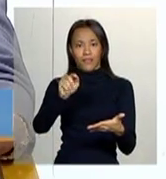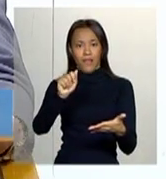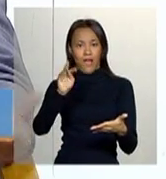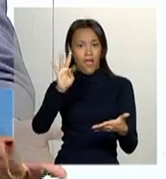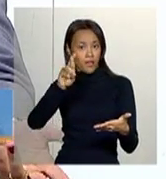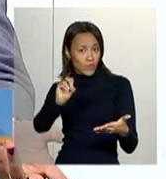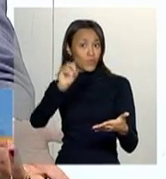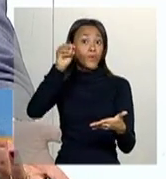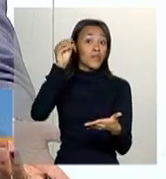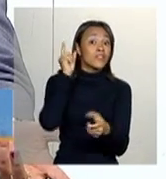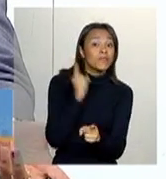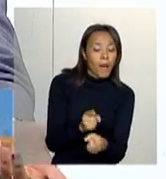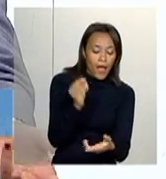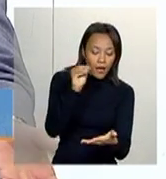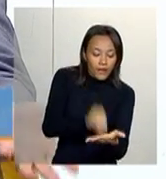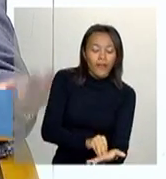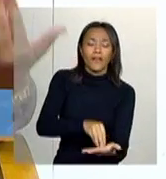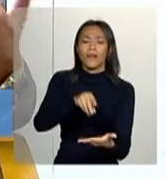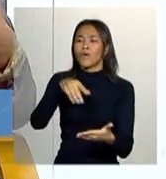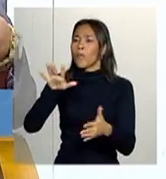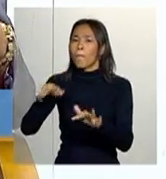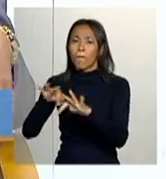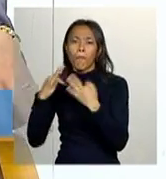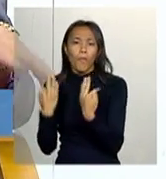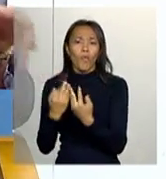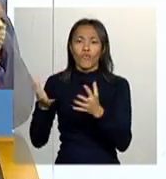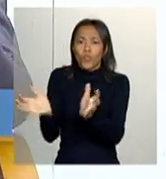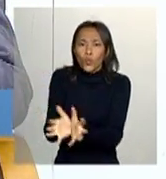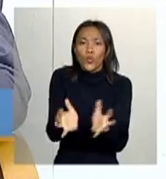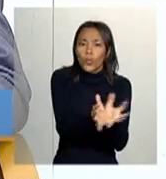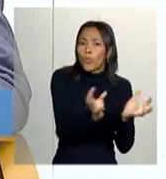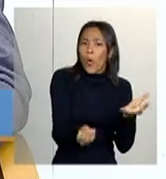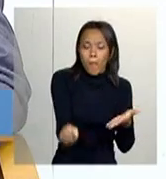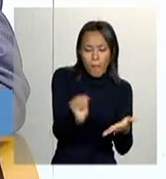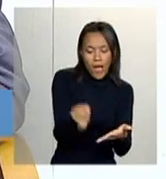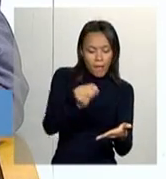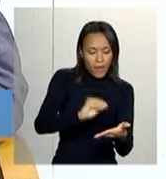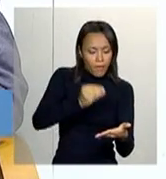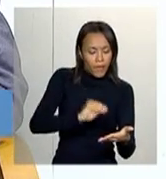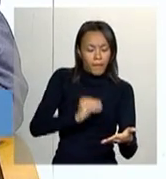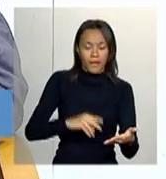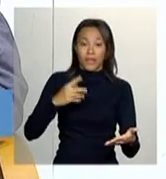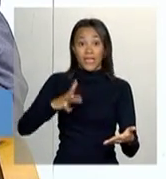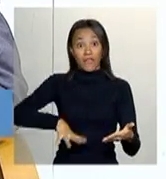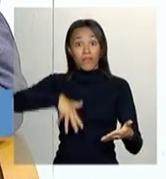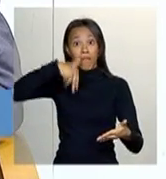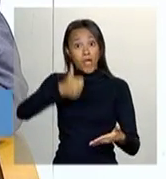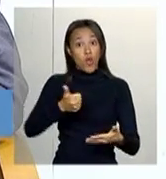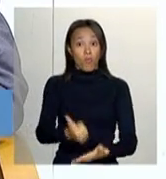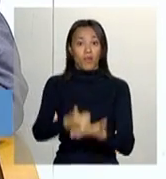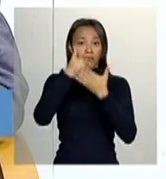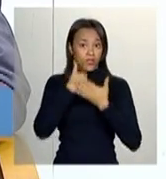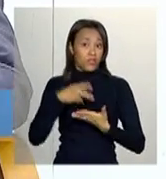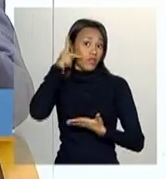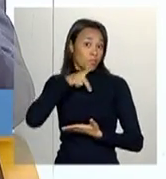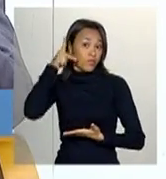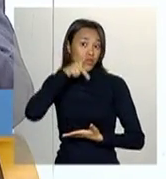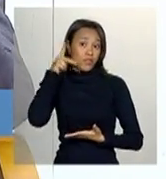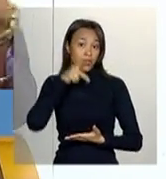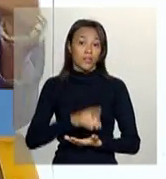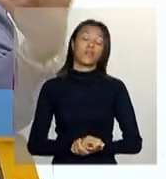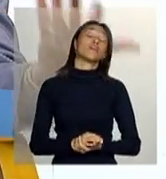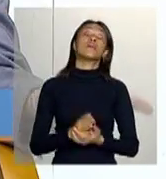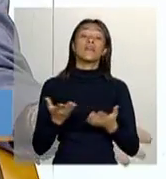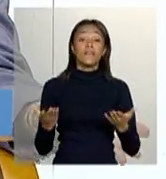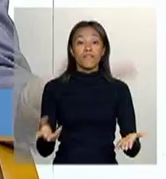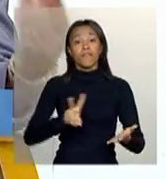esses grupos e populações. E, então, com isso, nós começamos a costurar melhor junto com esses parceiros. E isso